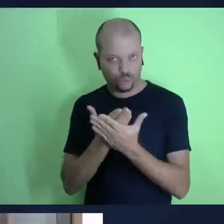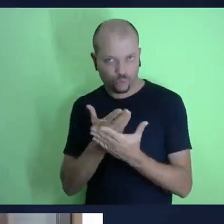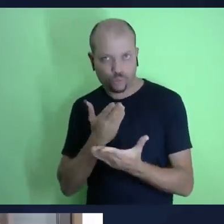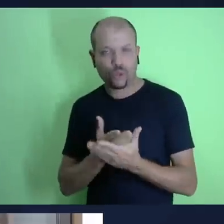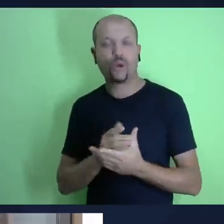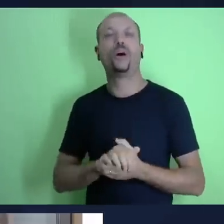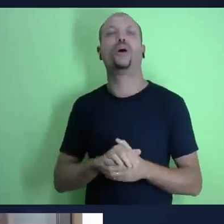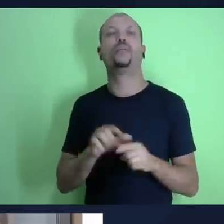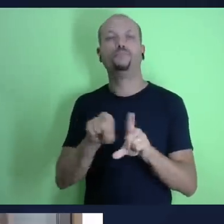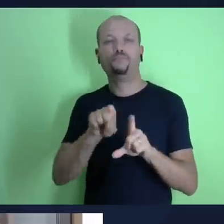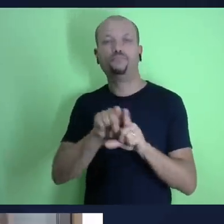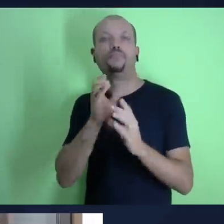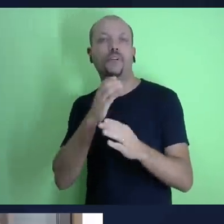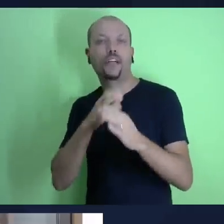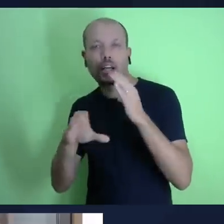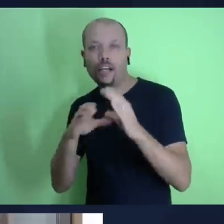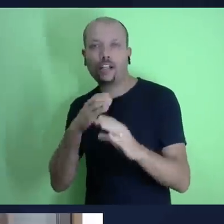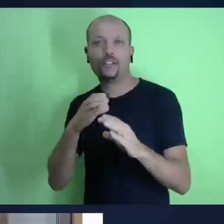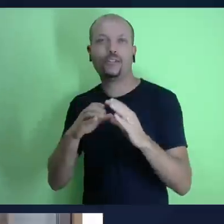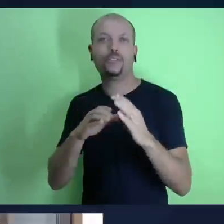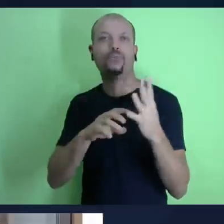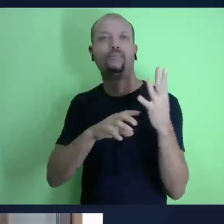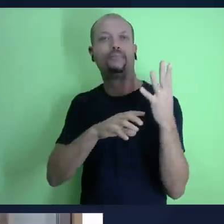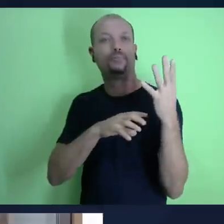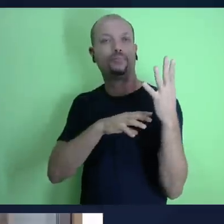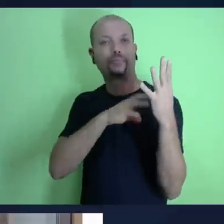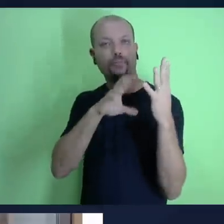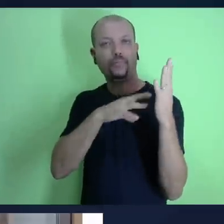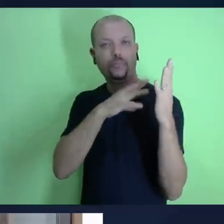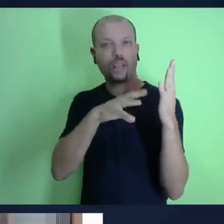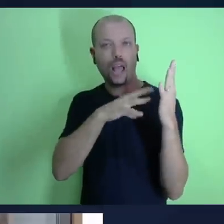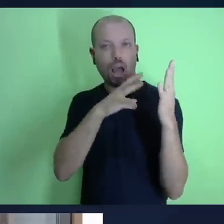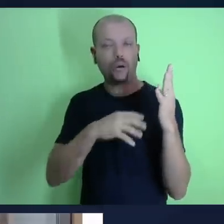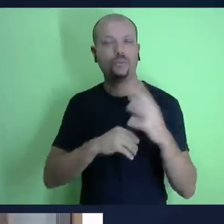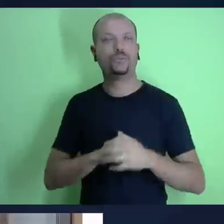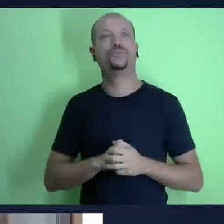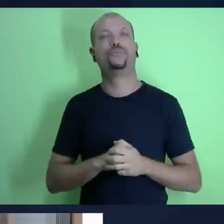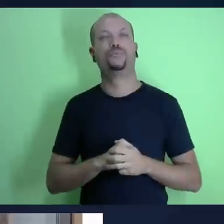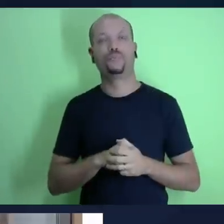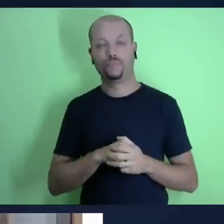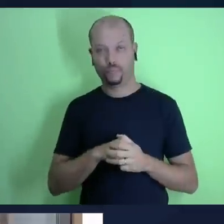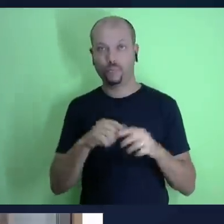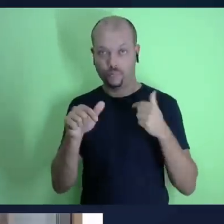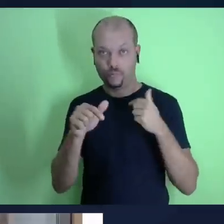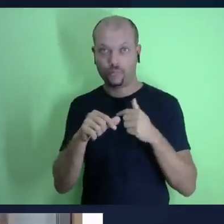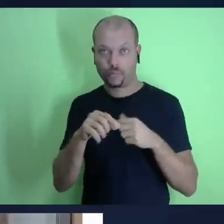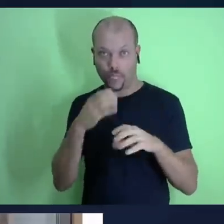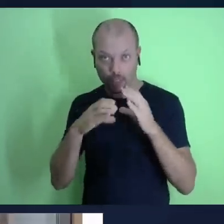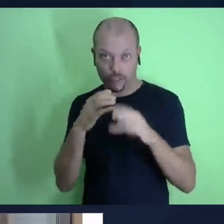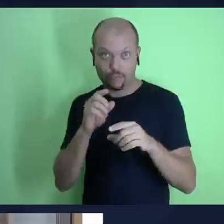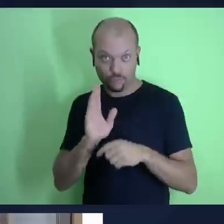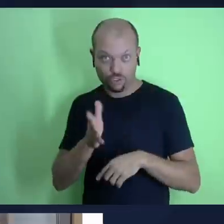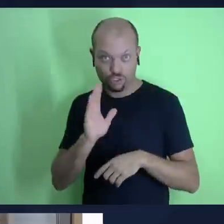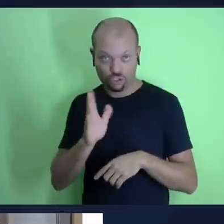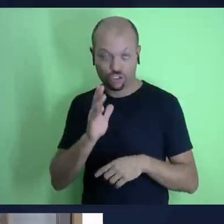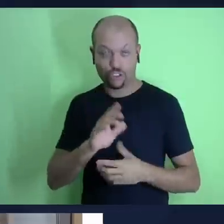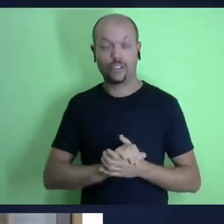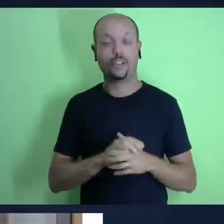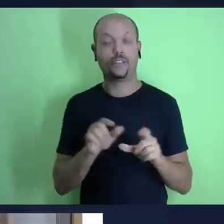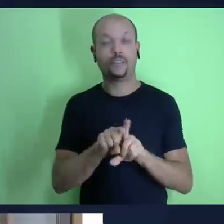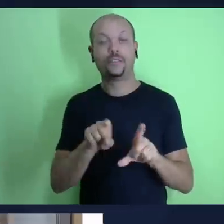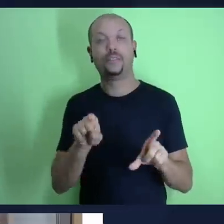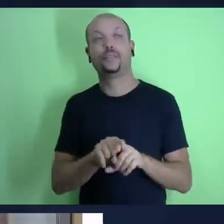foi pastor de escola ele foi cantor do Arautos do Rei por muitos anos foi o segundo tenor do